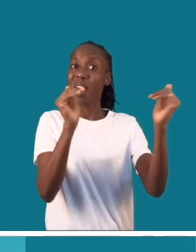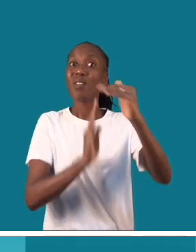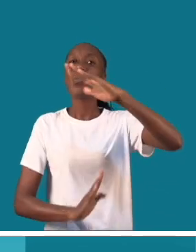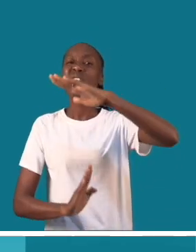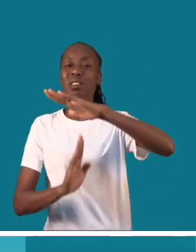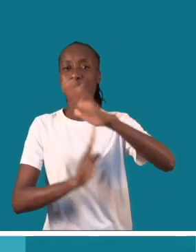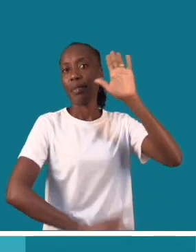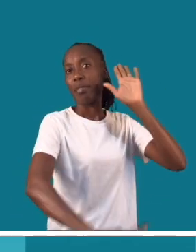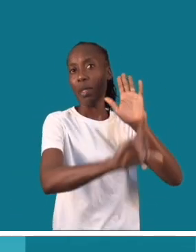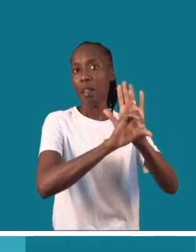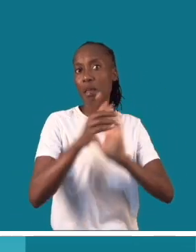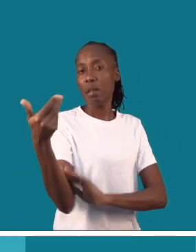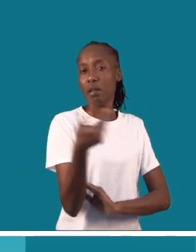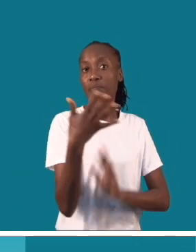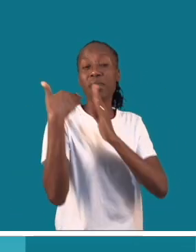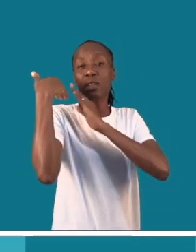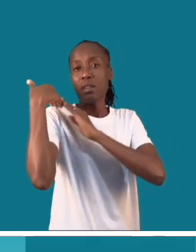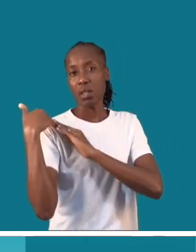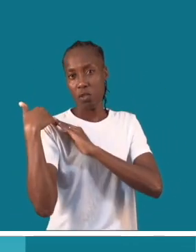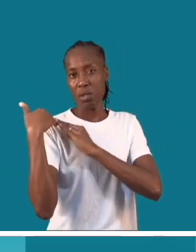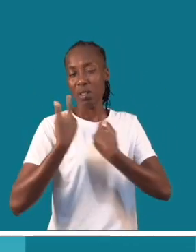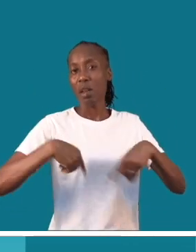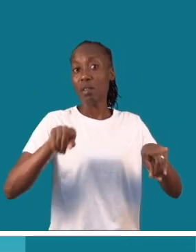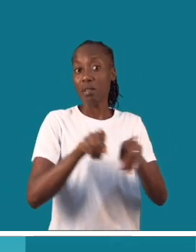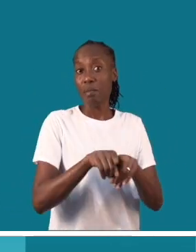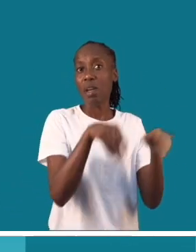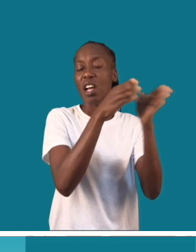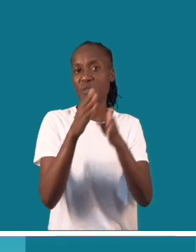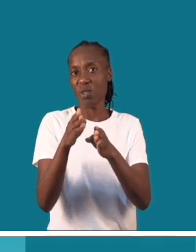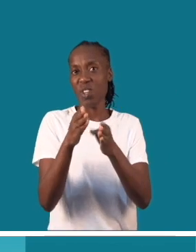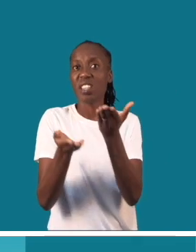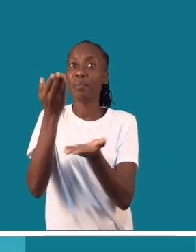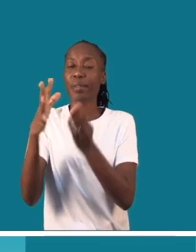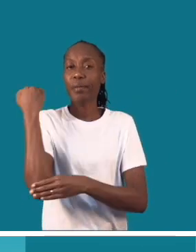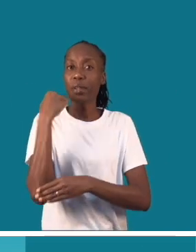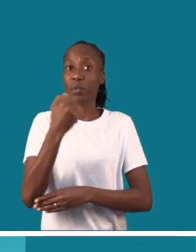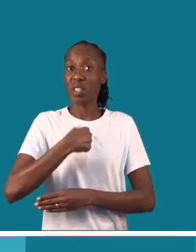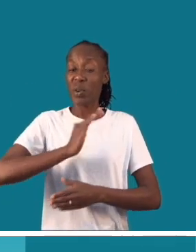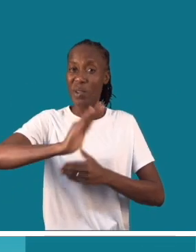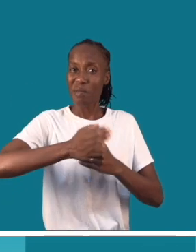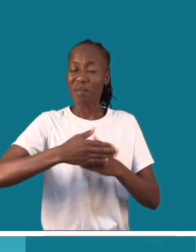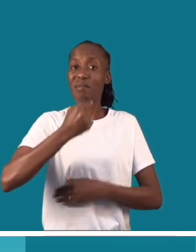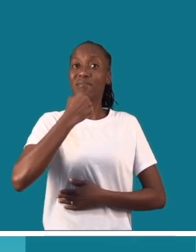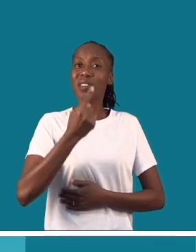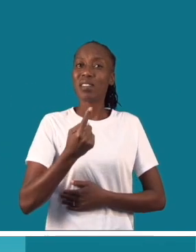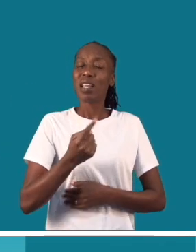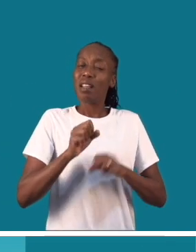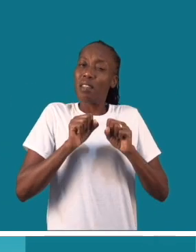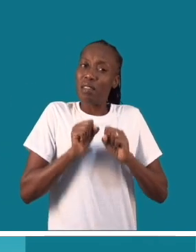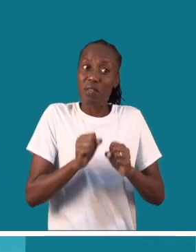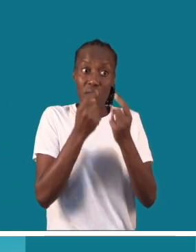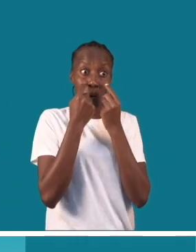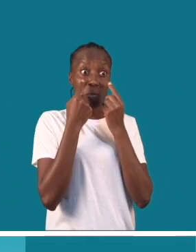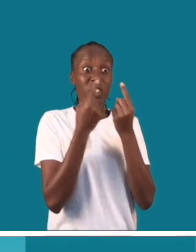termos, nos limites da lei, responsabilizando pela prática de determinado crime. O que eu repito é que